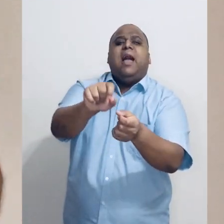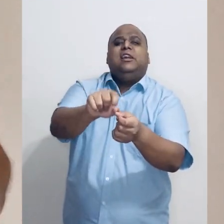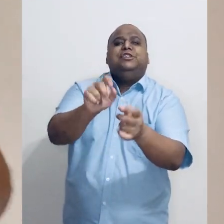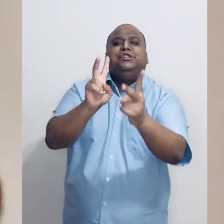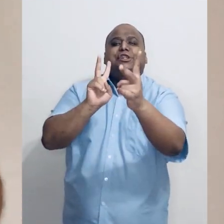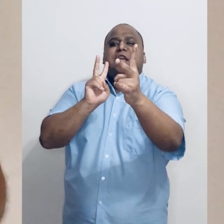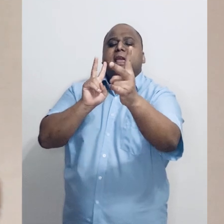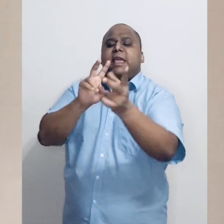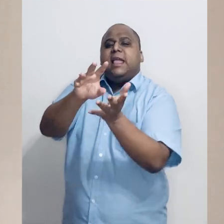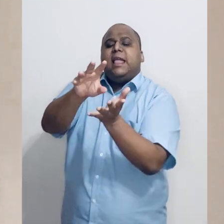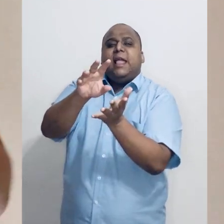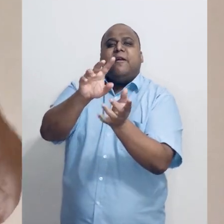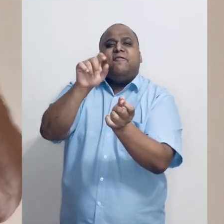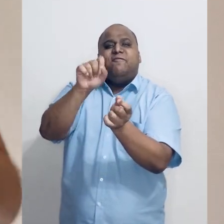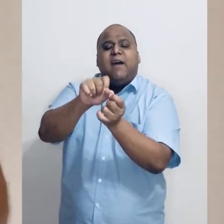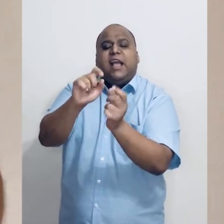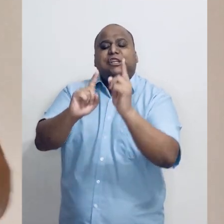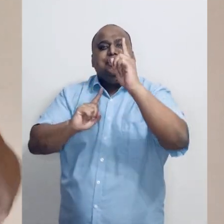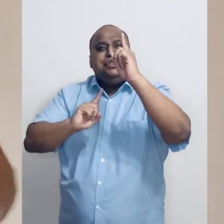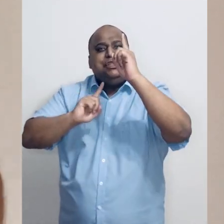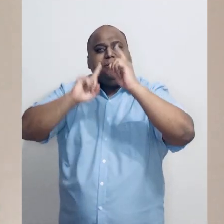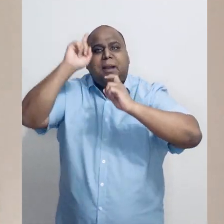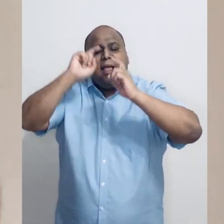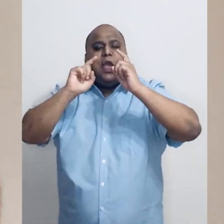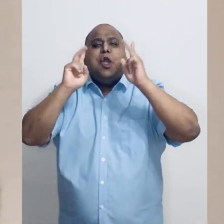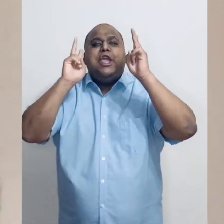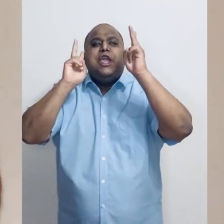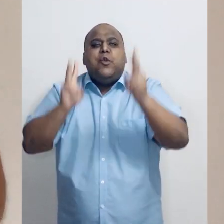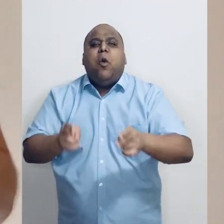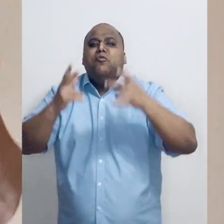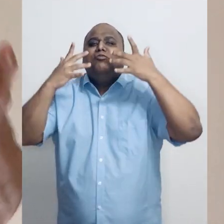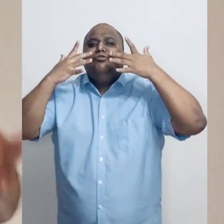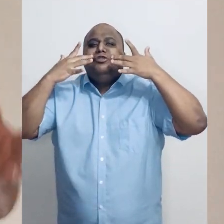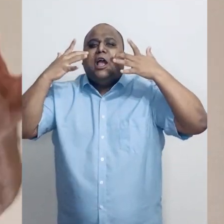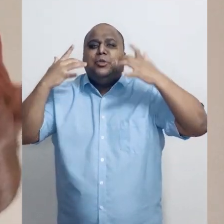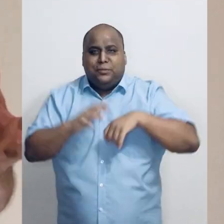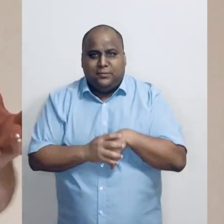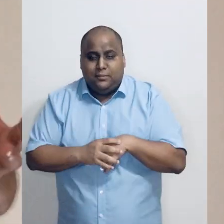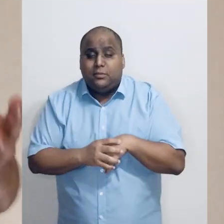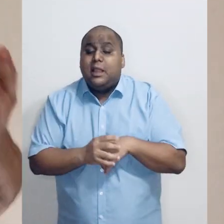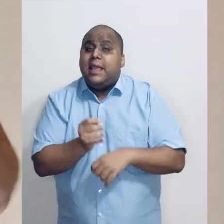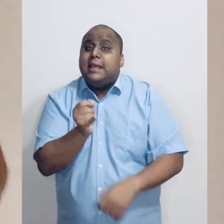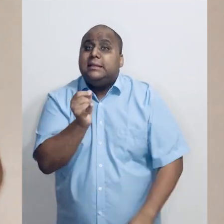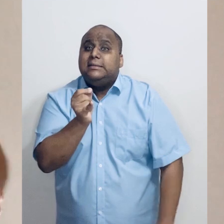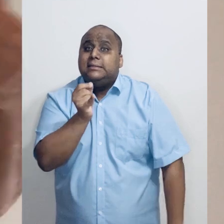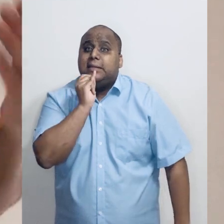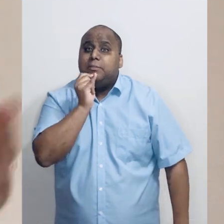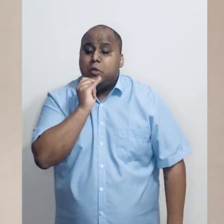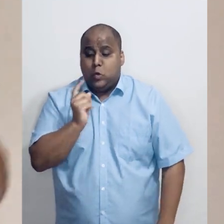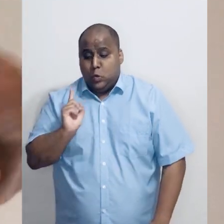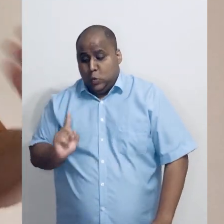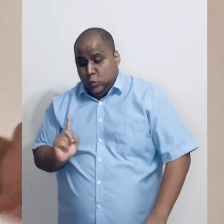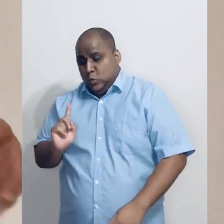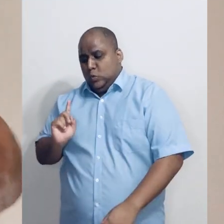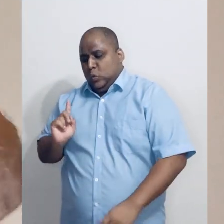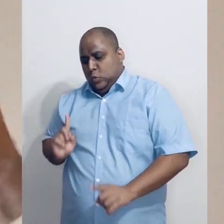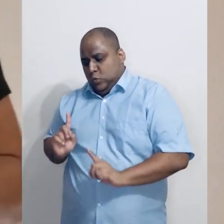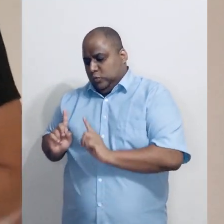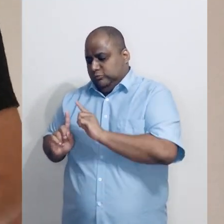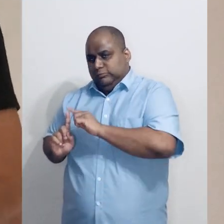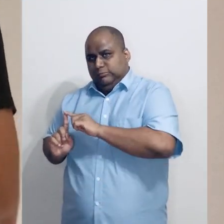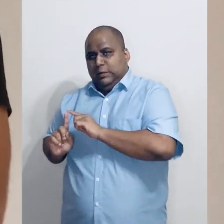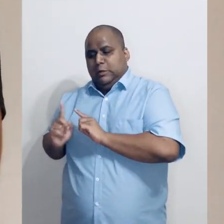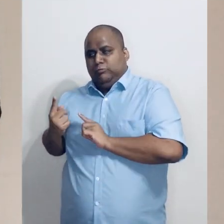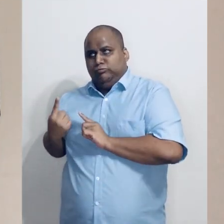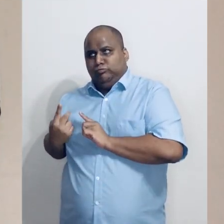fazer, irá representar essa história. Então, à medida que um vai contando,